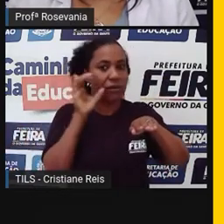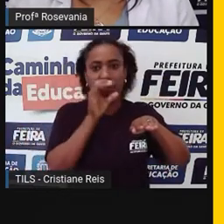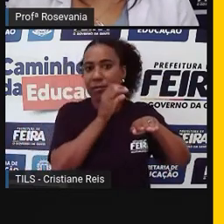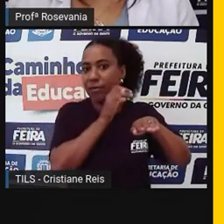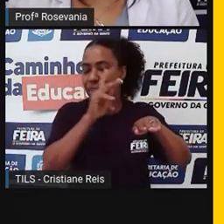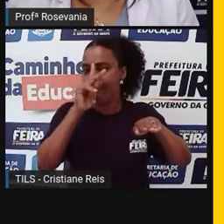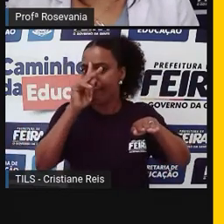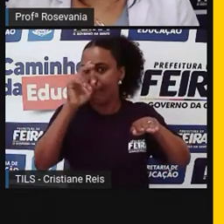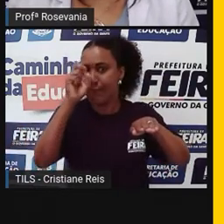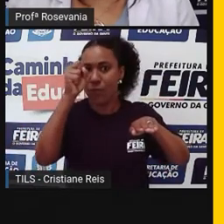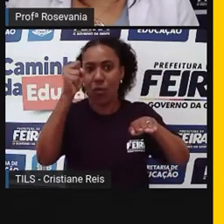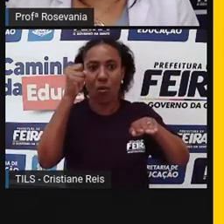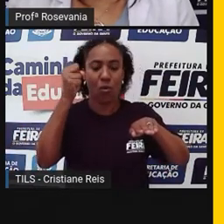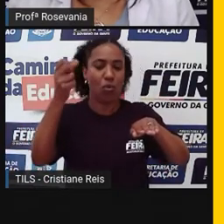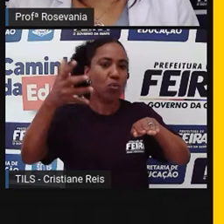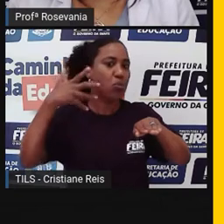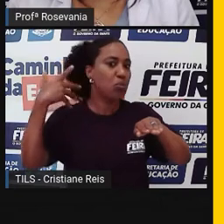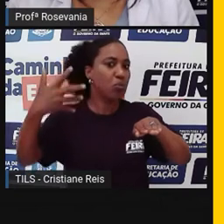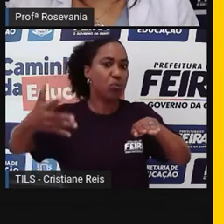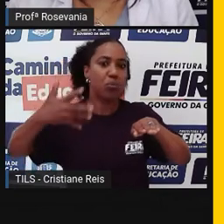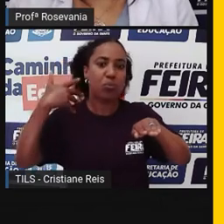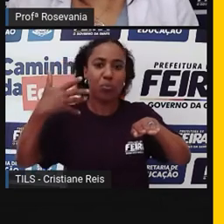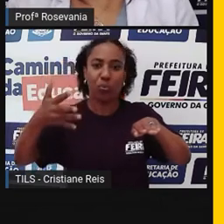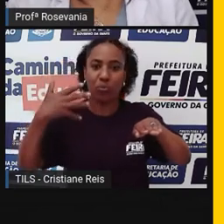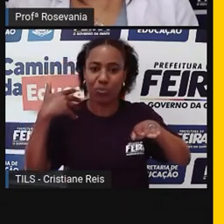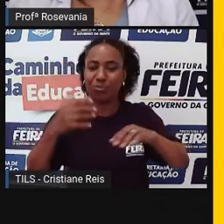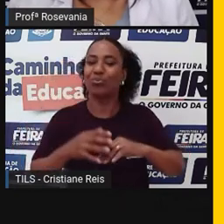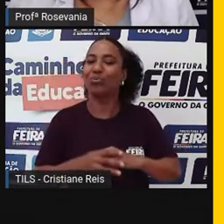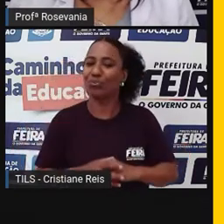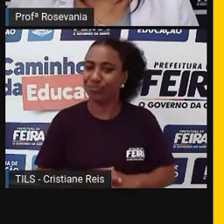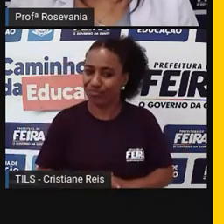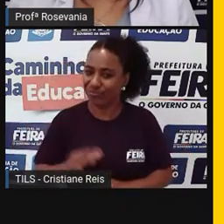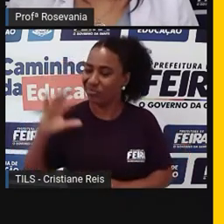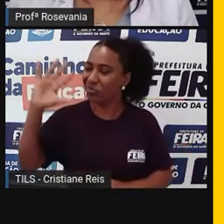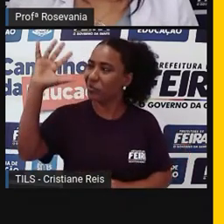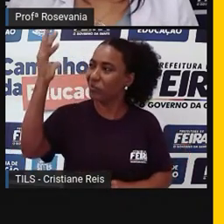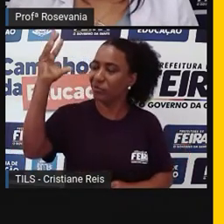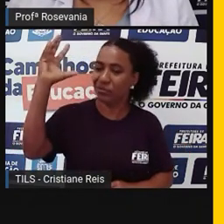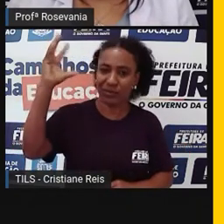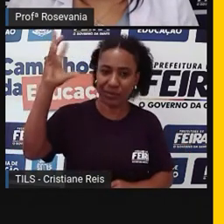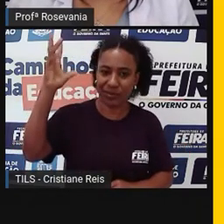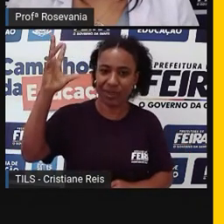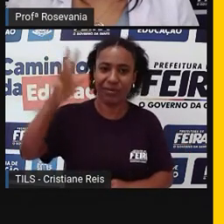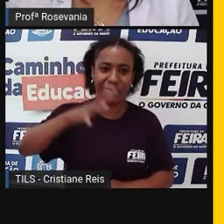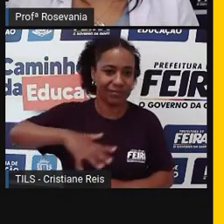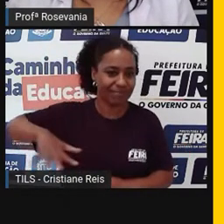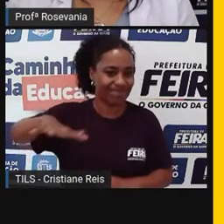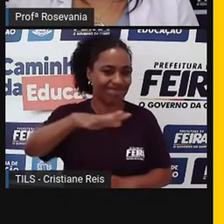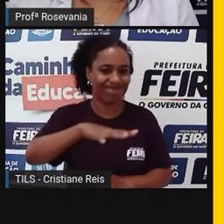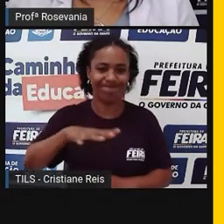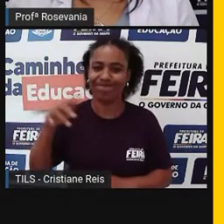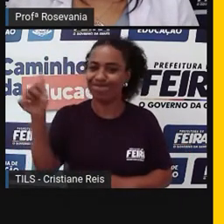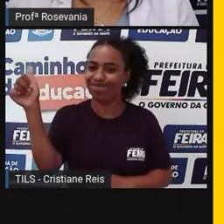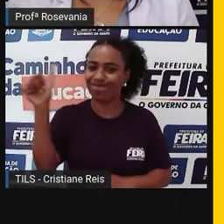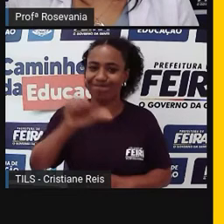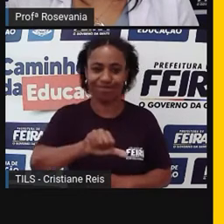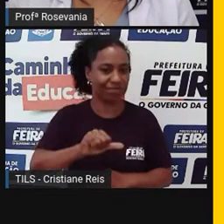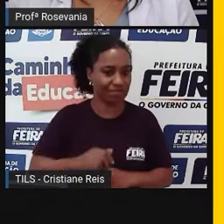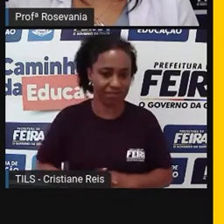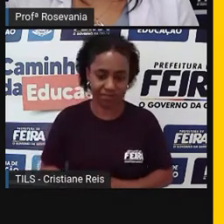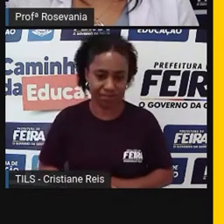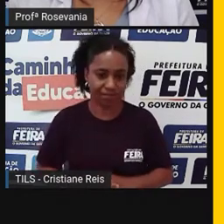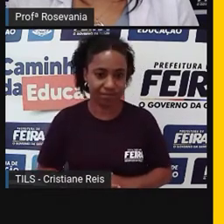forma uma, acaba, né, provocando uma alteração no clima aqui nesse espaço. Então, a ação do homem